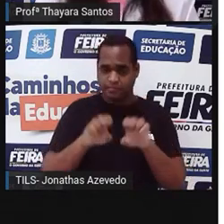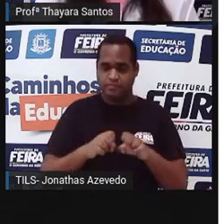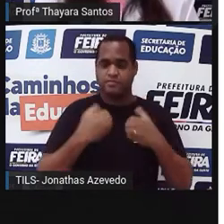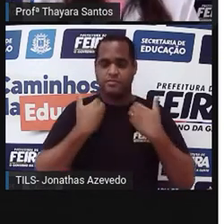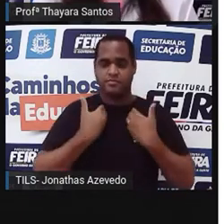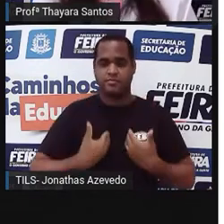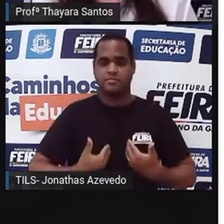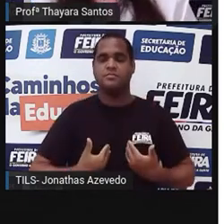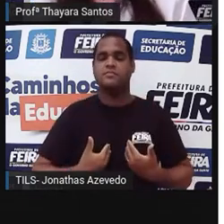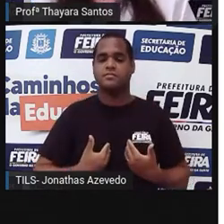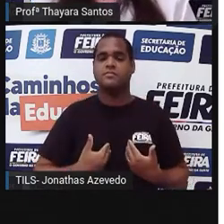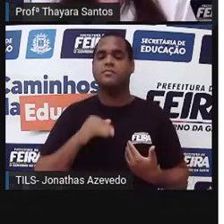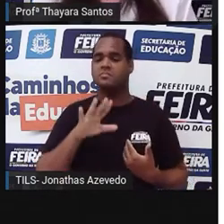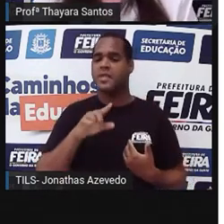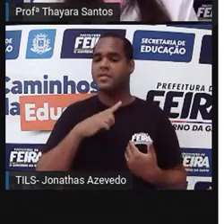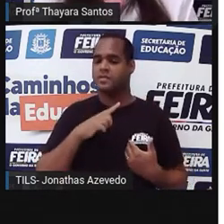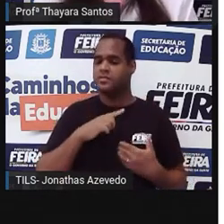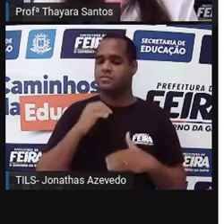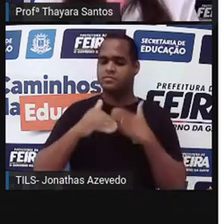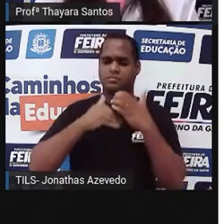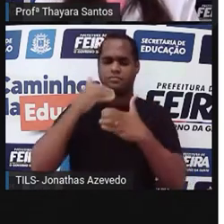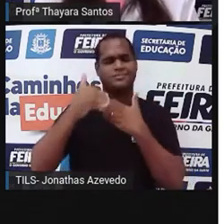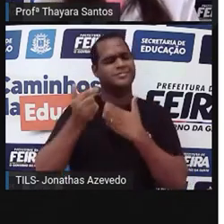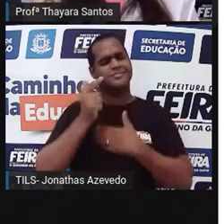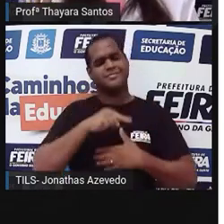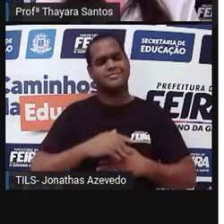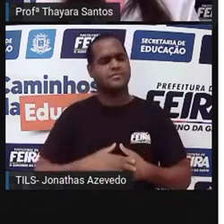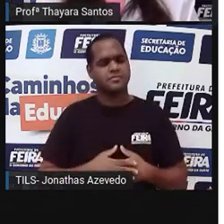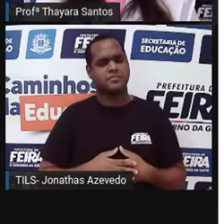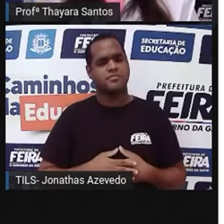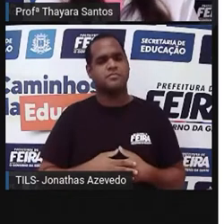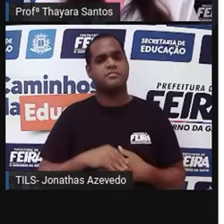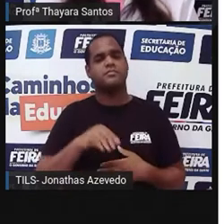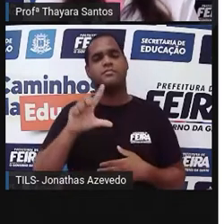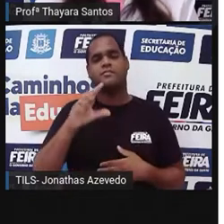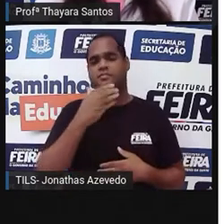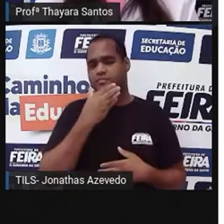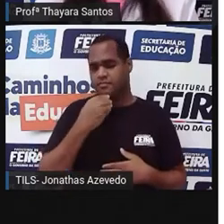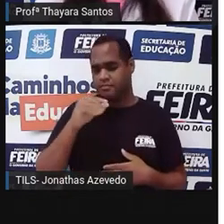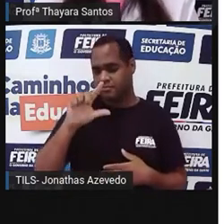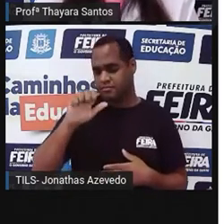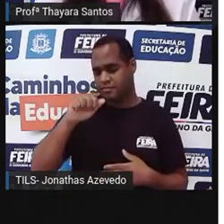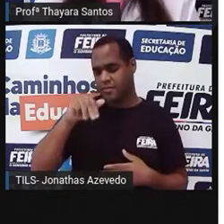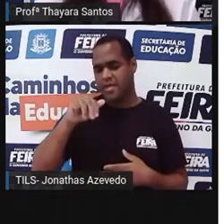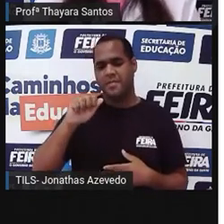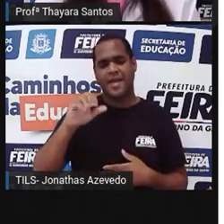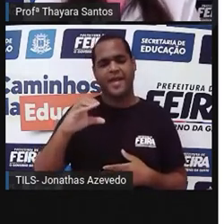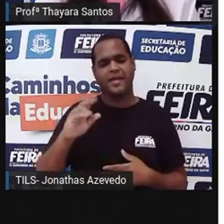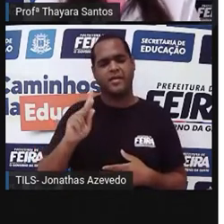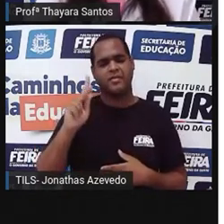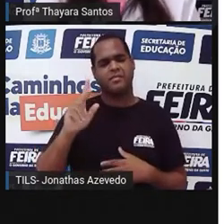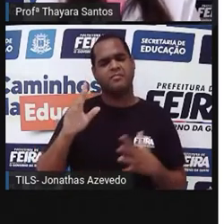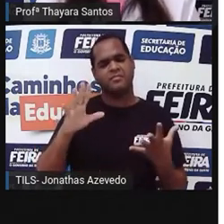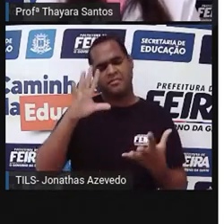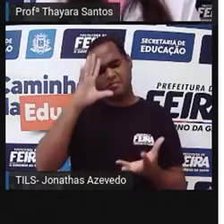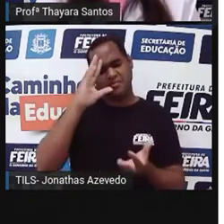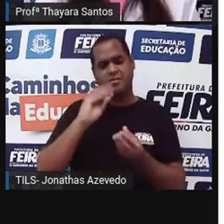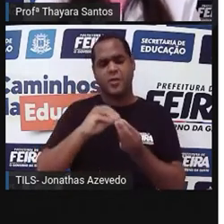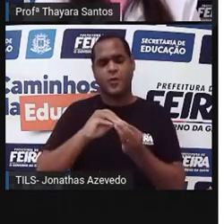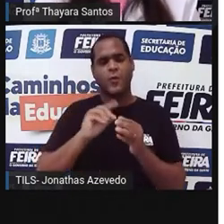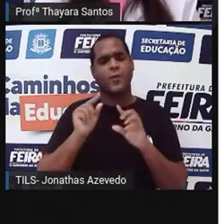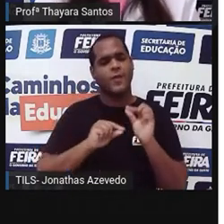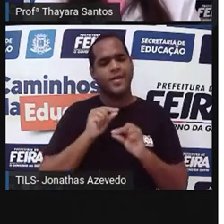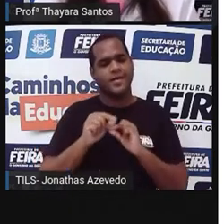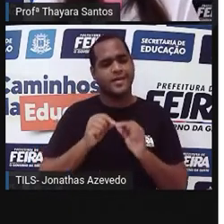corpo, mais ela cresce. Tá. Como é que o Lamarck chegou a essa conclusão? Ele observou